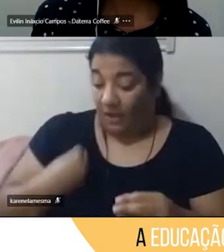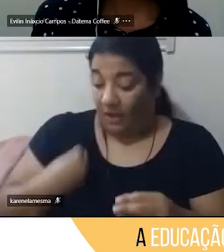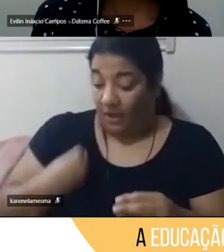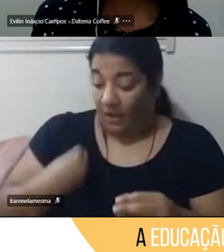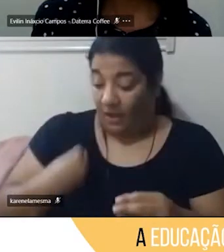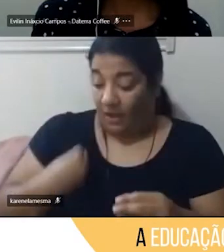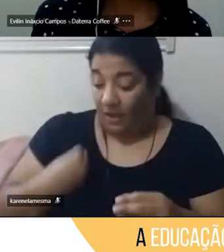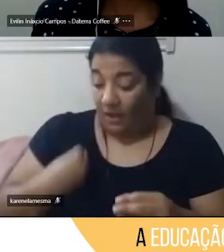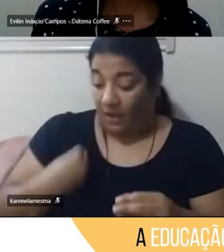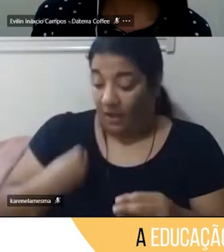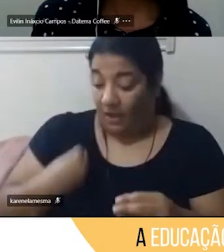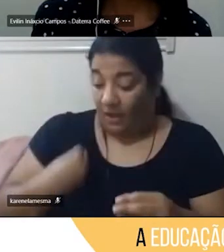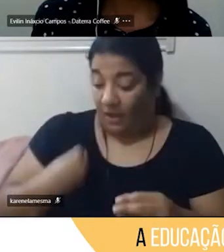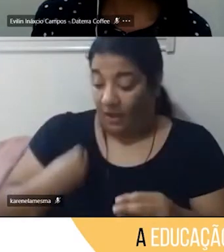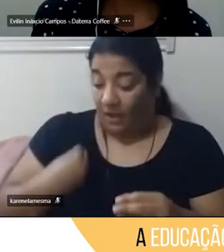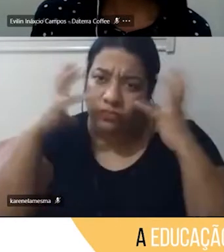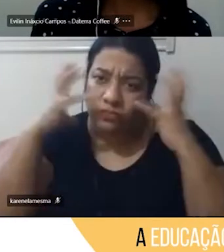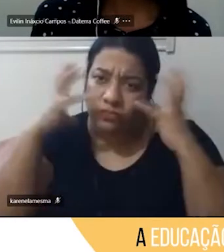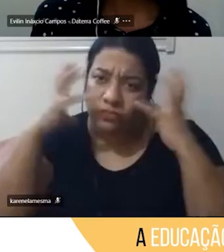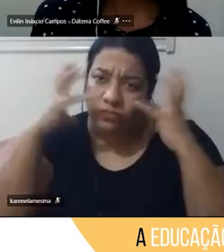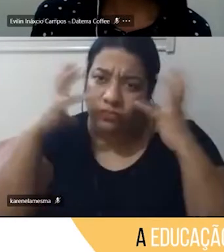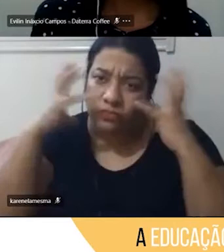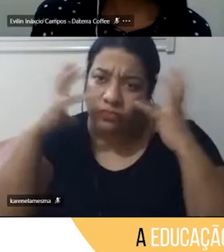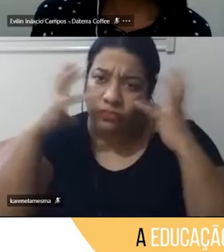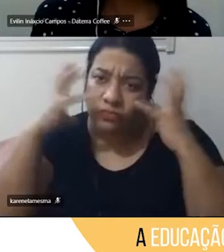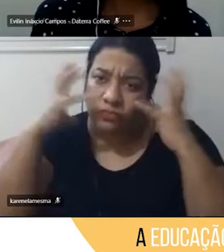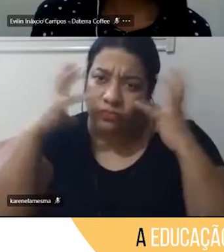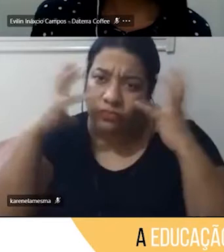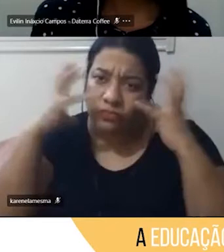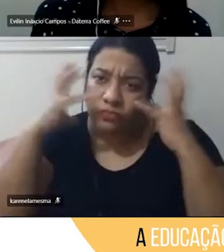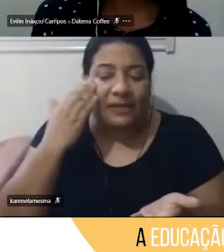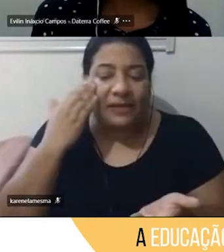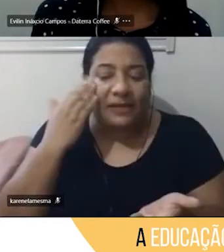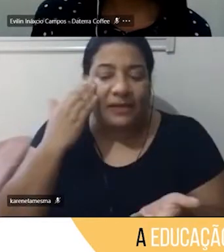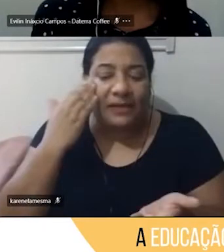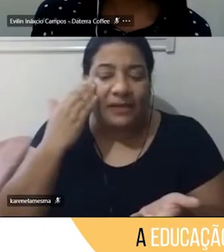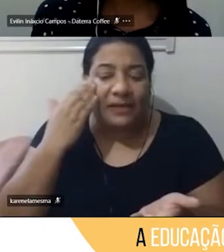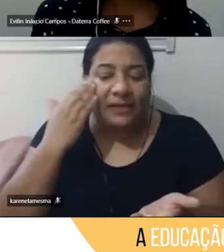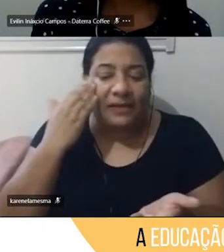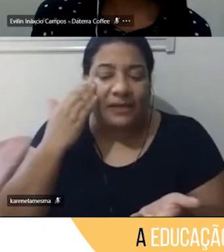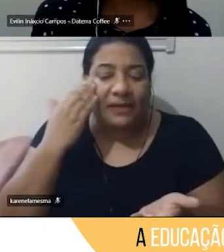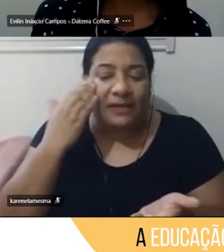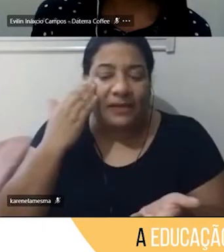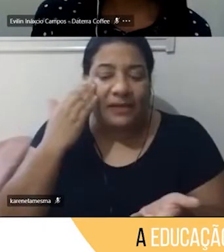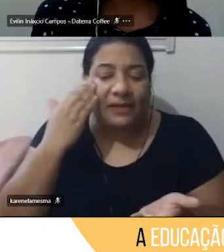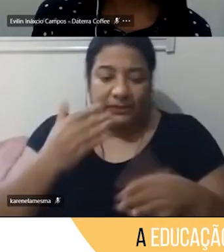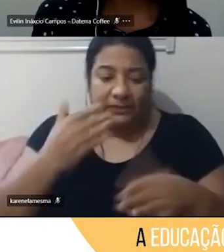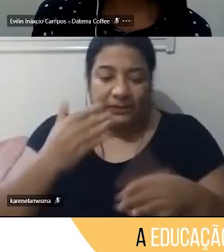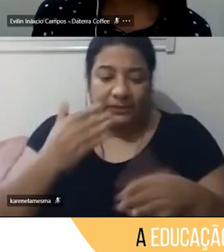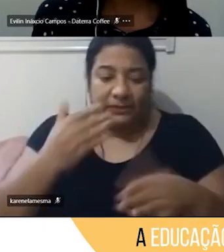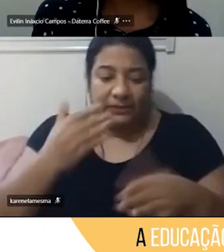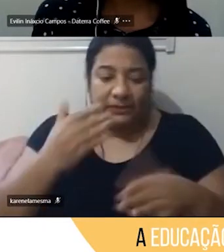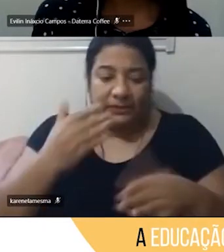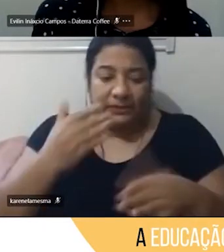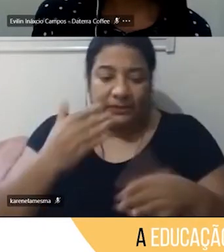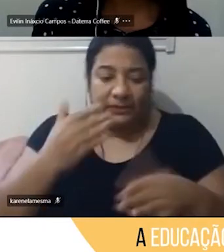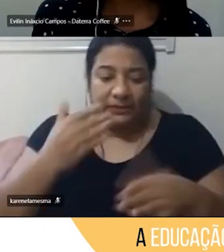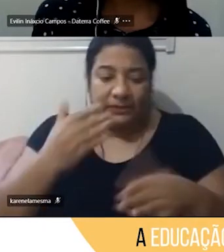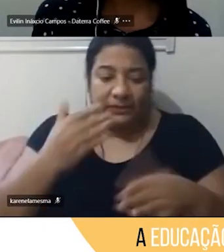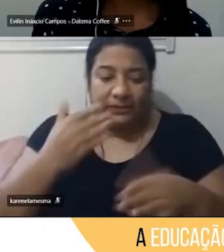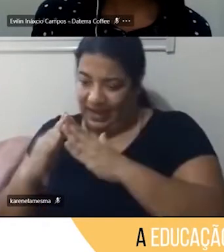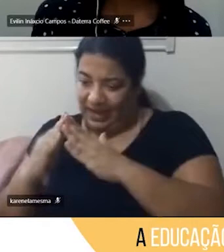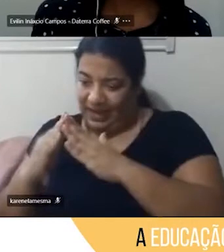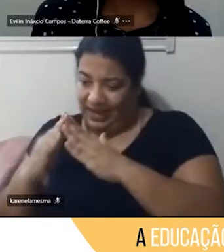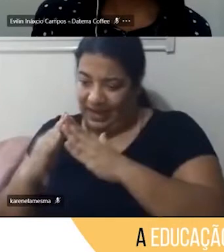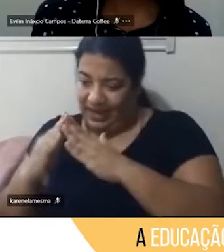né, estamos aí equilibrando e conciliando as atividades profissionais dentro de casa e